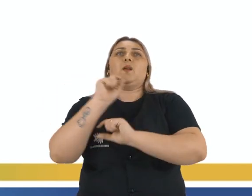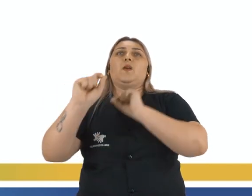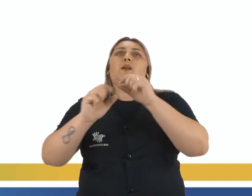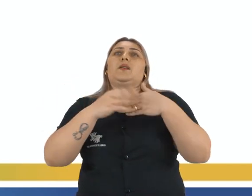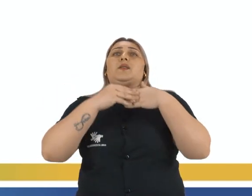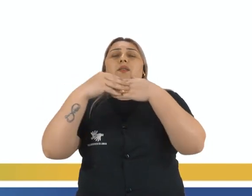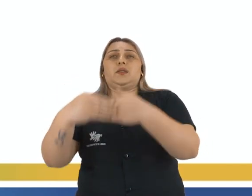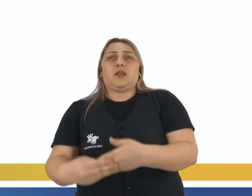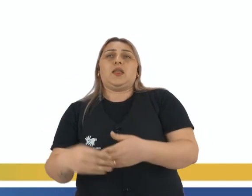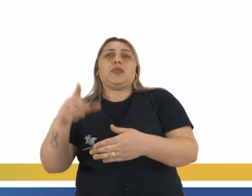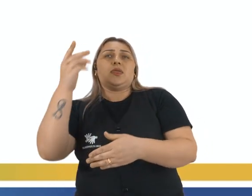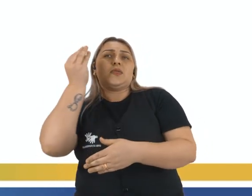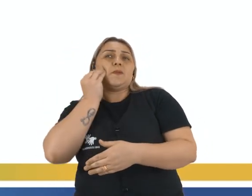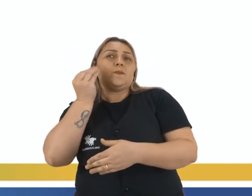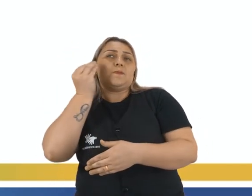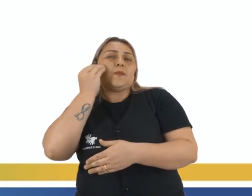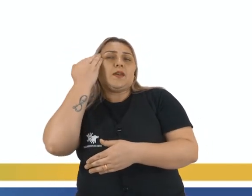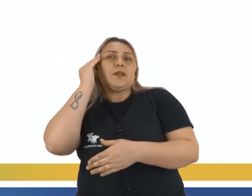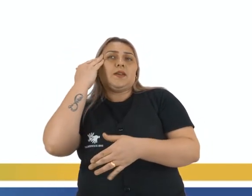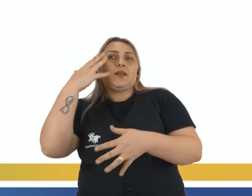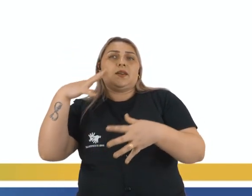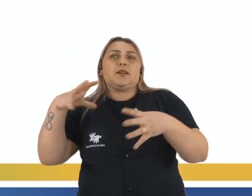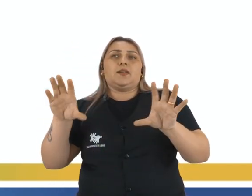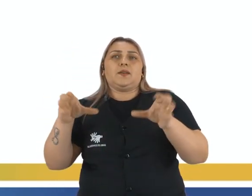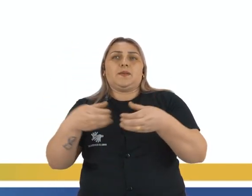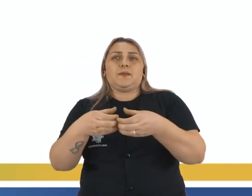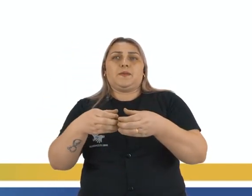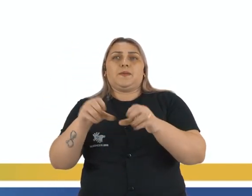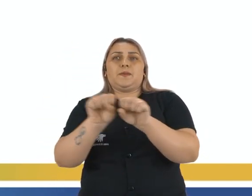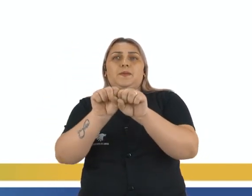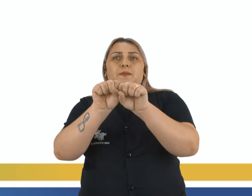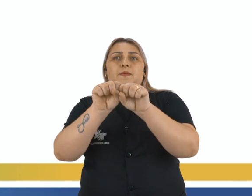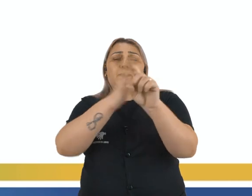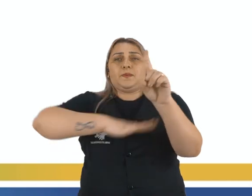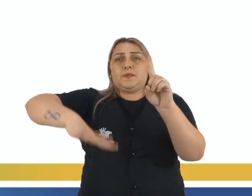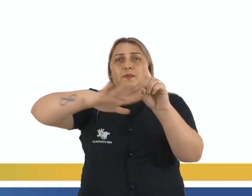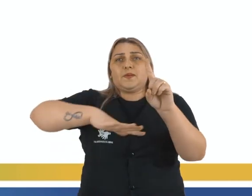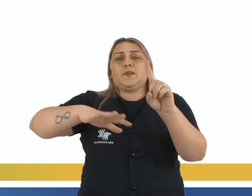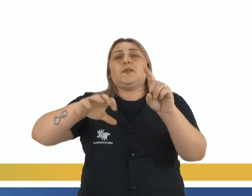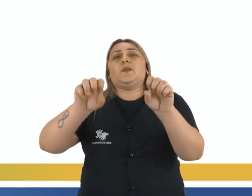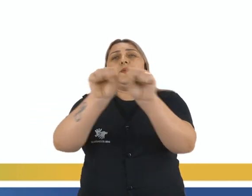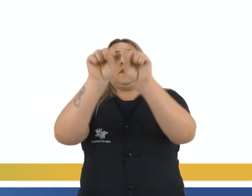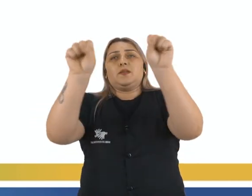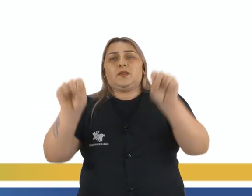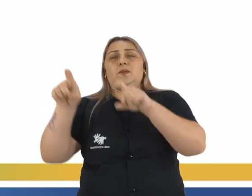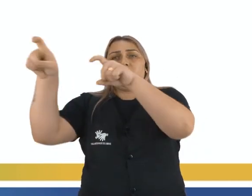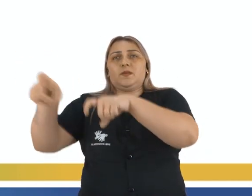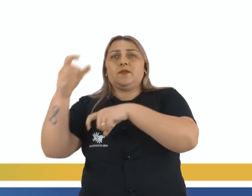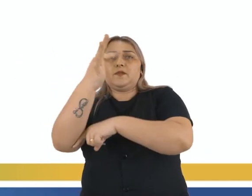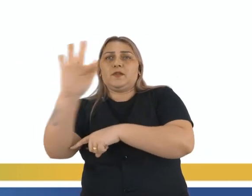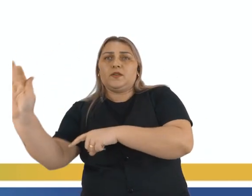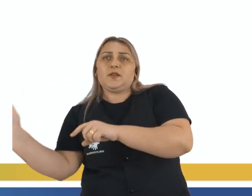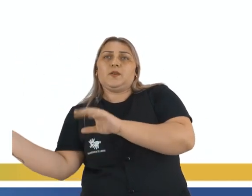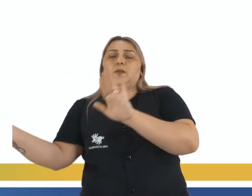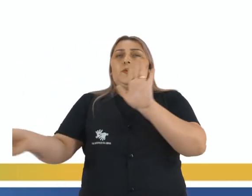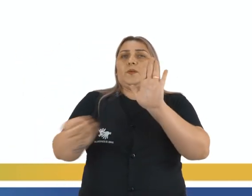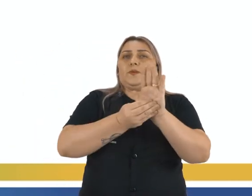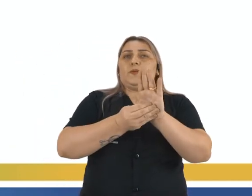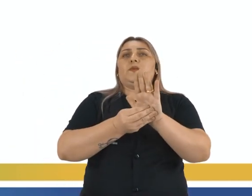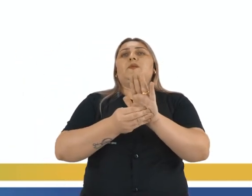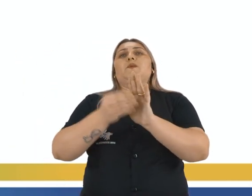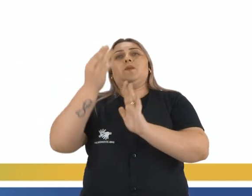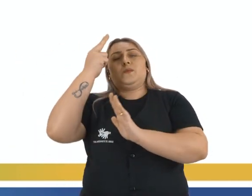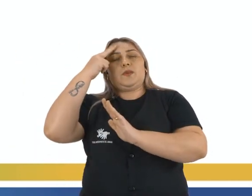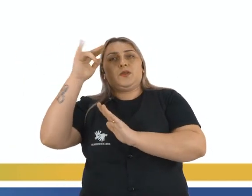a tentar entender a formação dessa sociedade. Então, o sistema colonial francês, instalado lá em São Domingos, ou no